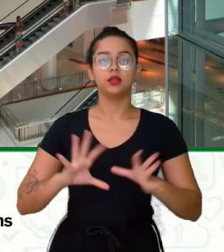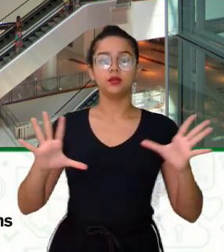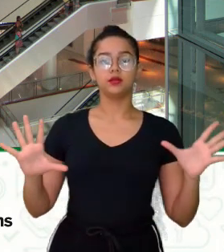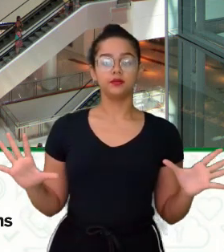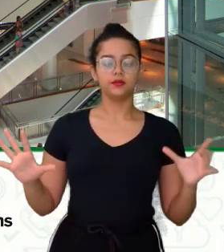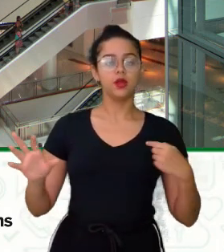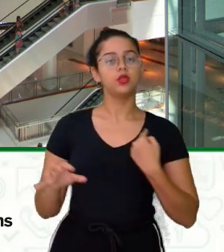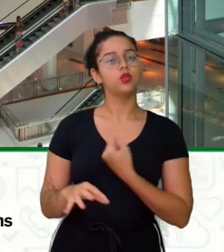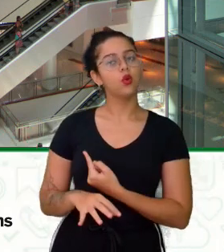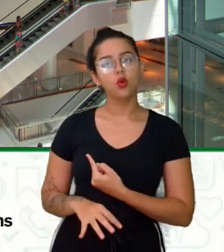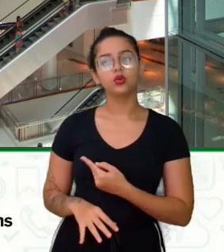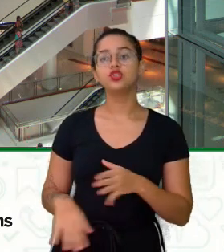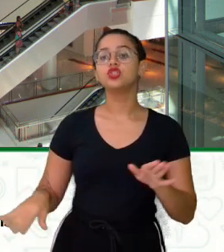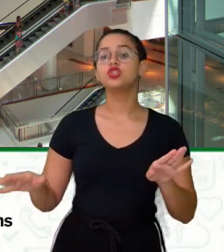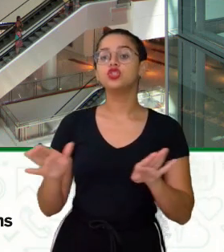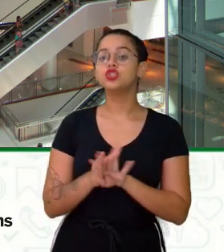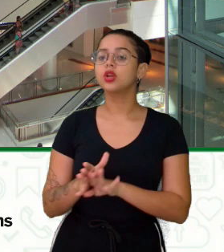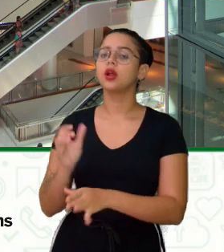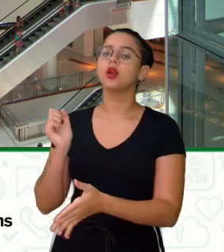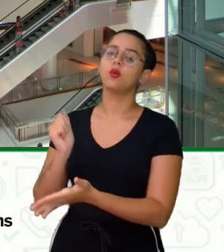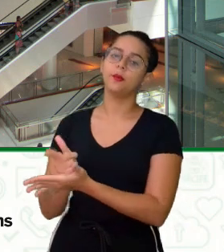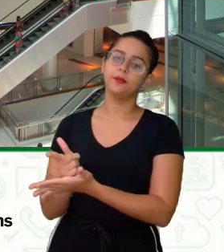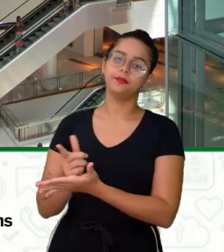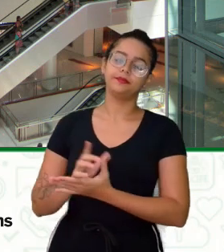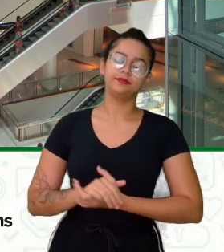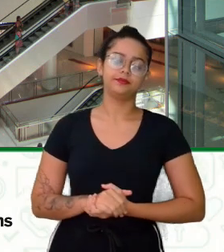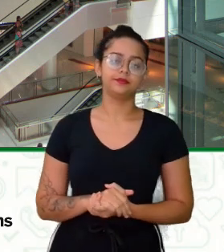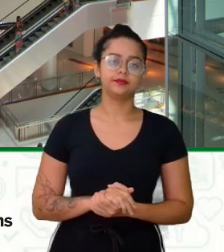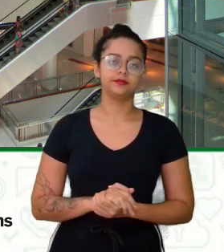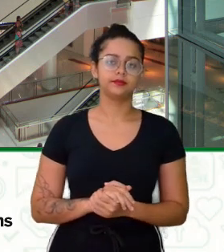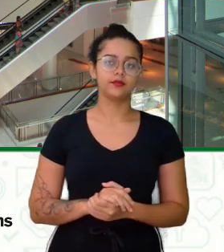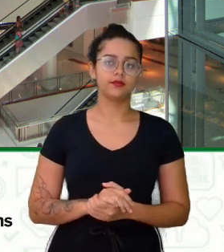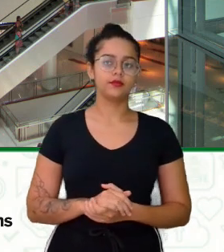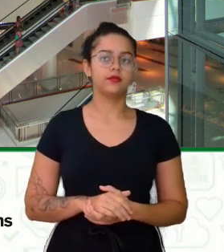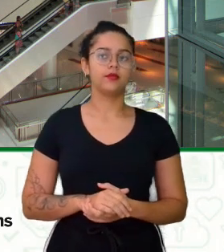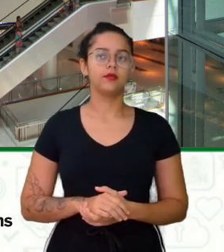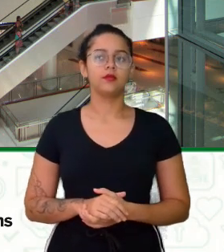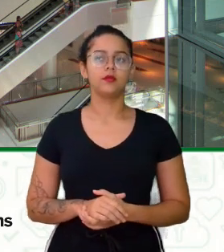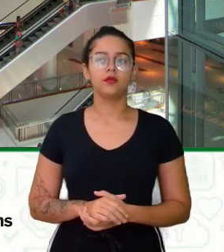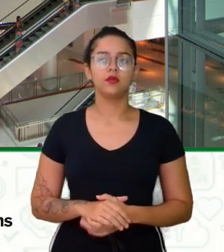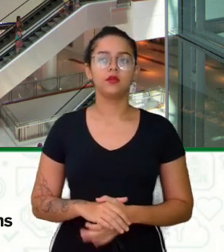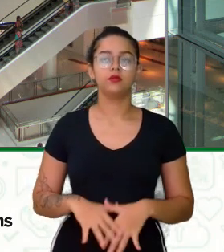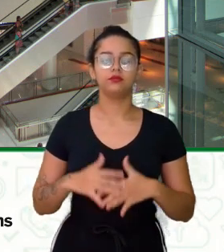nós Chegar lá E consumir Sendo aí